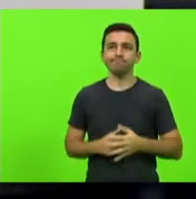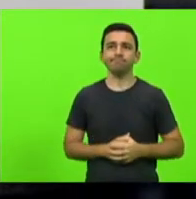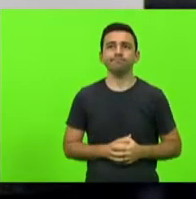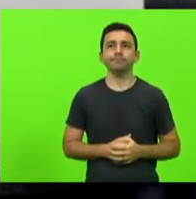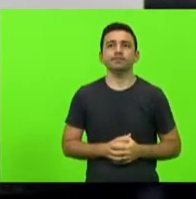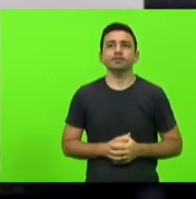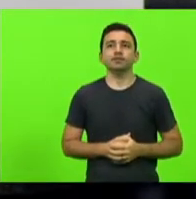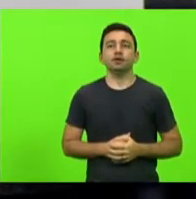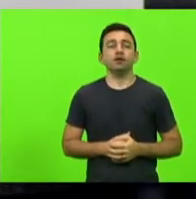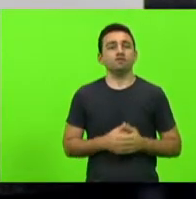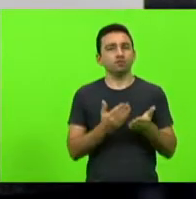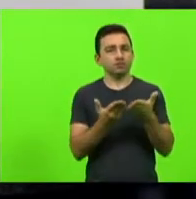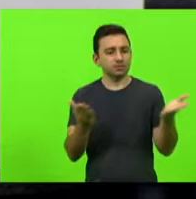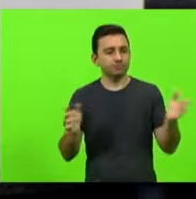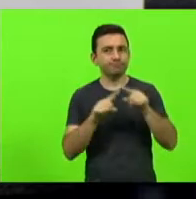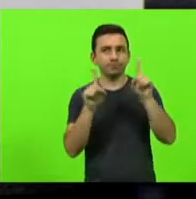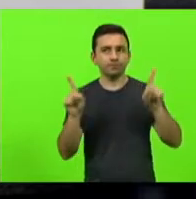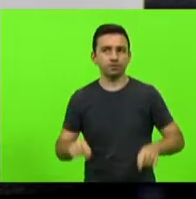servidores da casa,